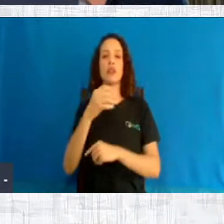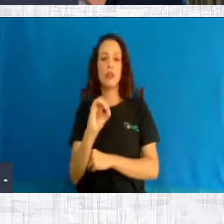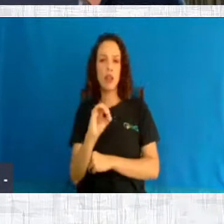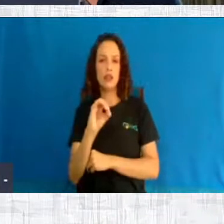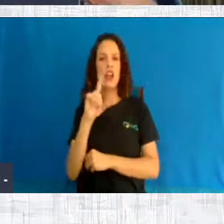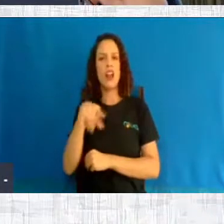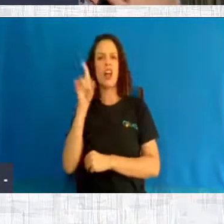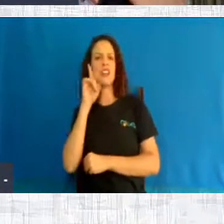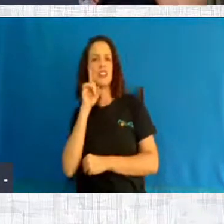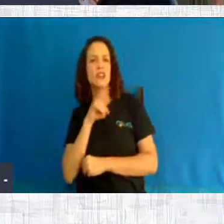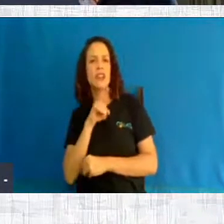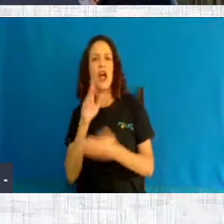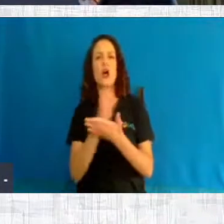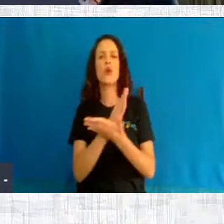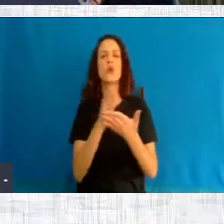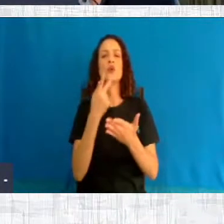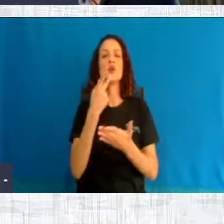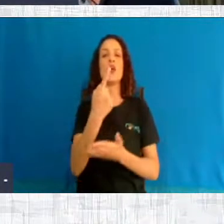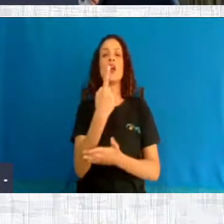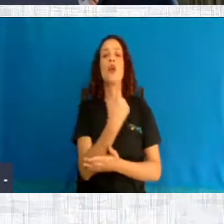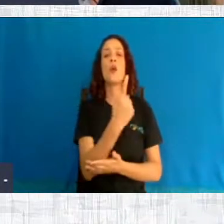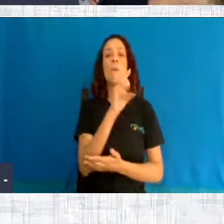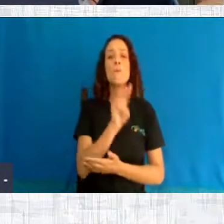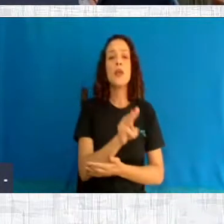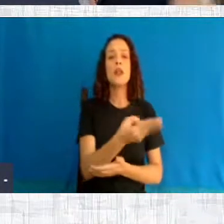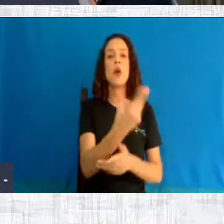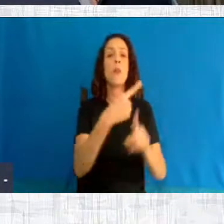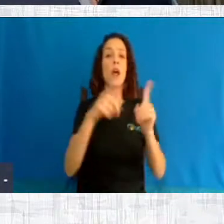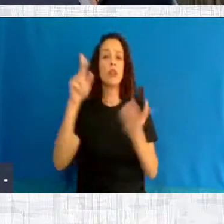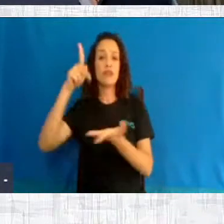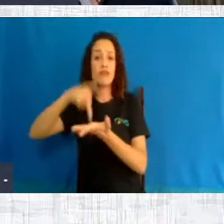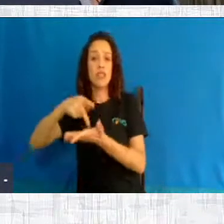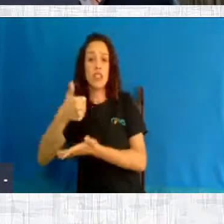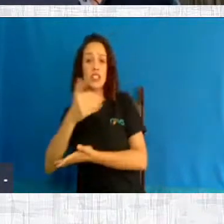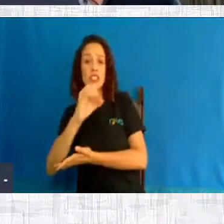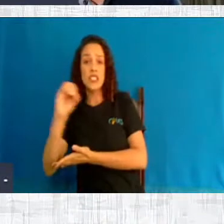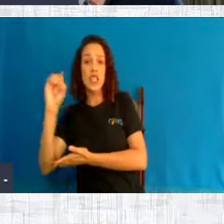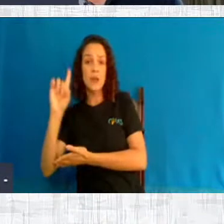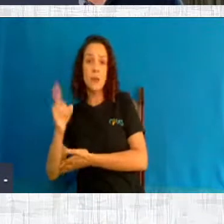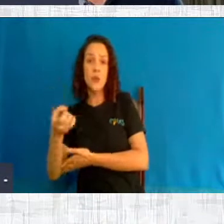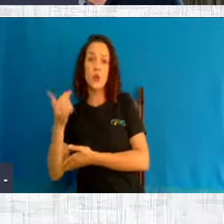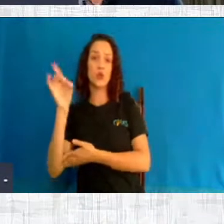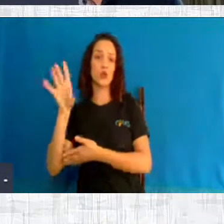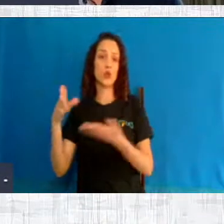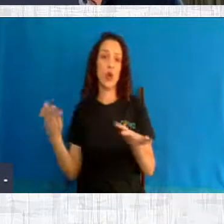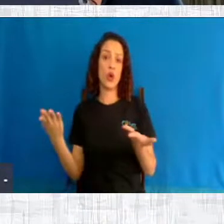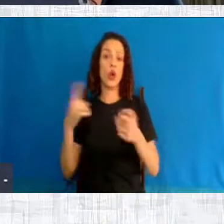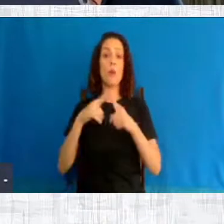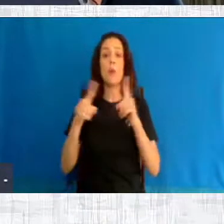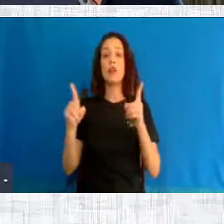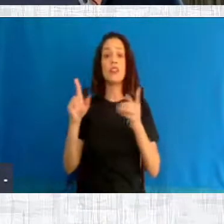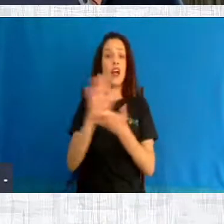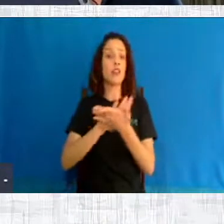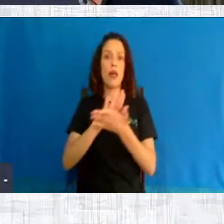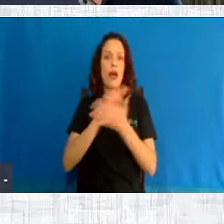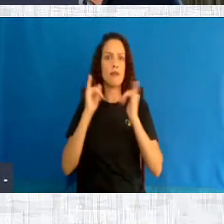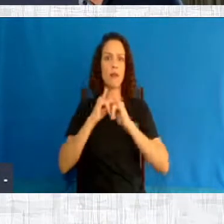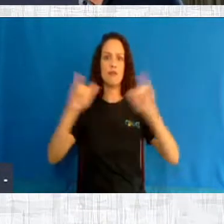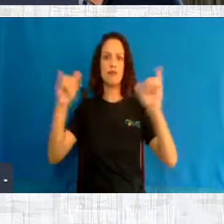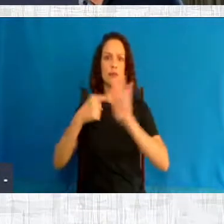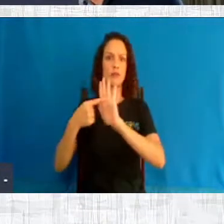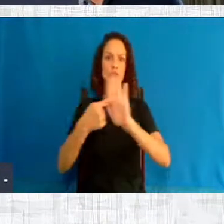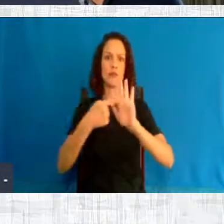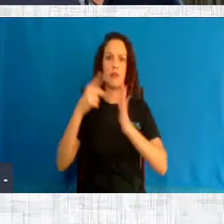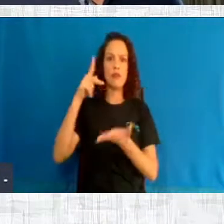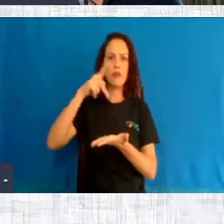diziam que era um milhão e ninguém contestava. E isso foi um dos grandes estímulos para a legalização do aborto. Depois aumentou mesmo, hoje